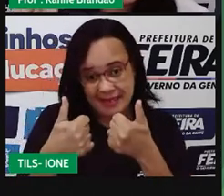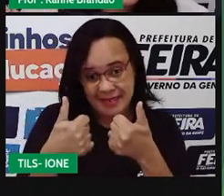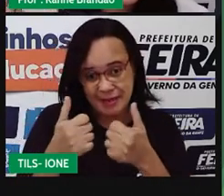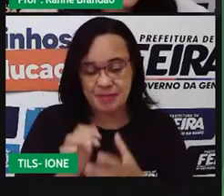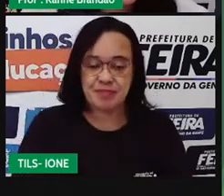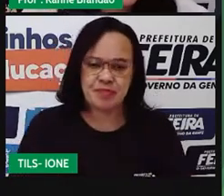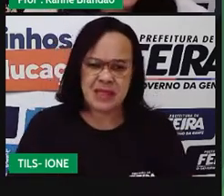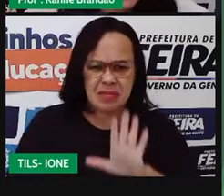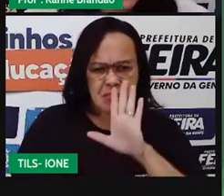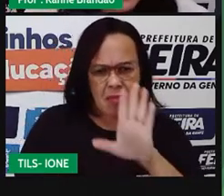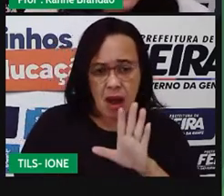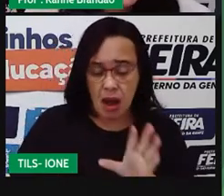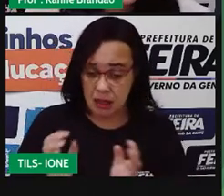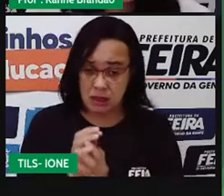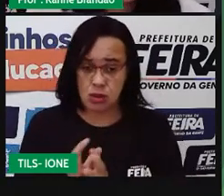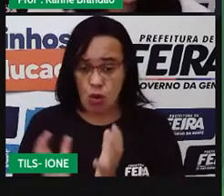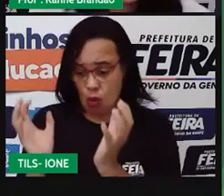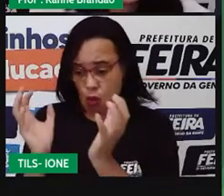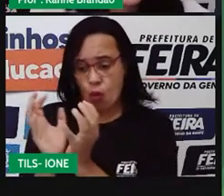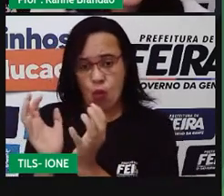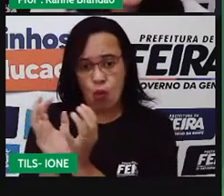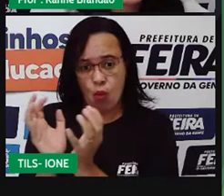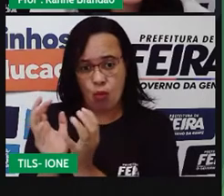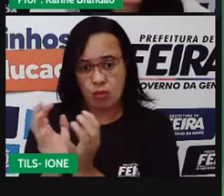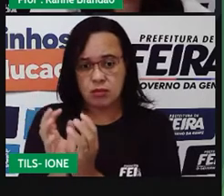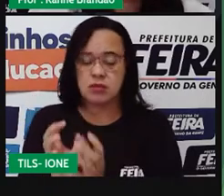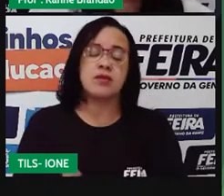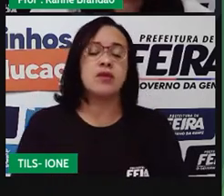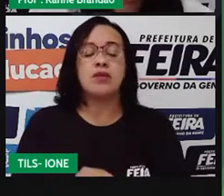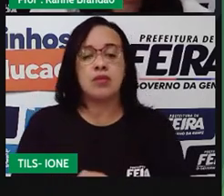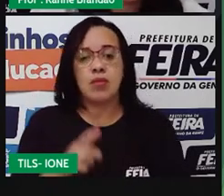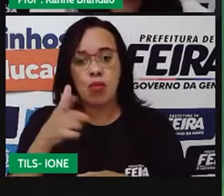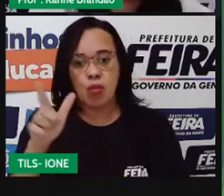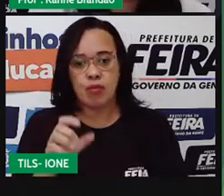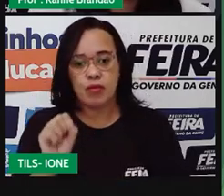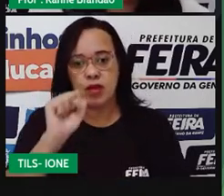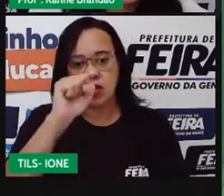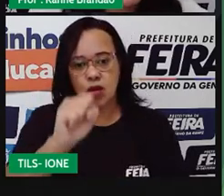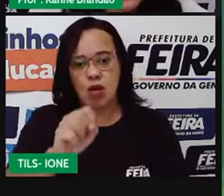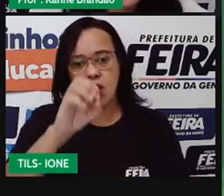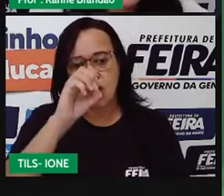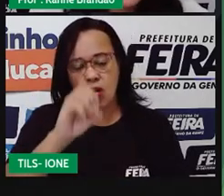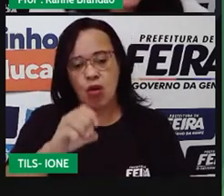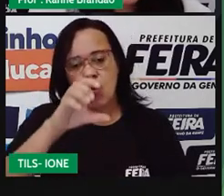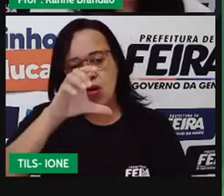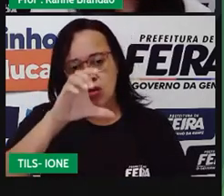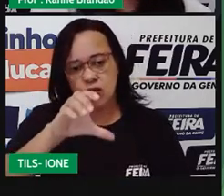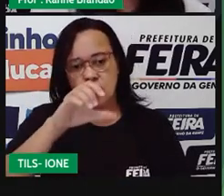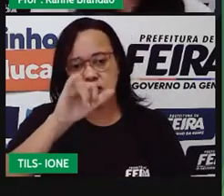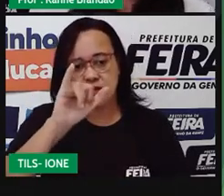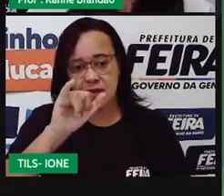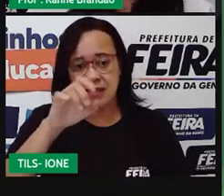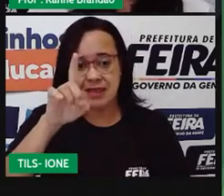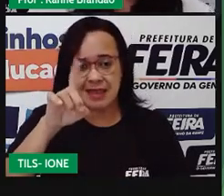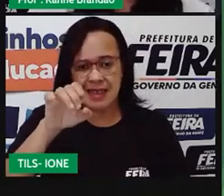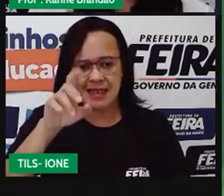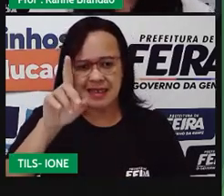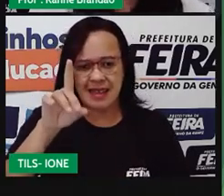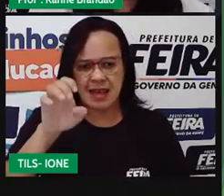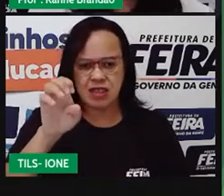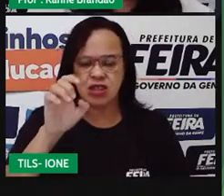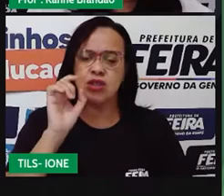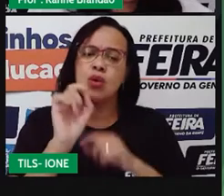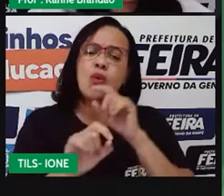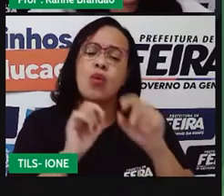sociedade, então? Existe uma característica que é a divisão de trabalho. Ou seja, cada